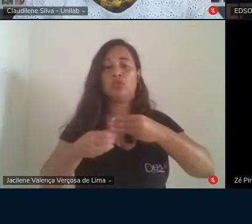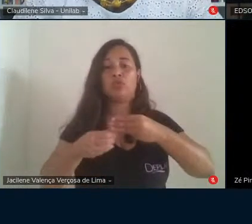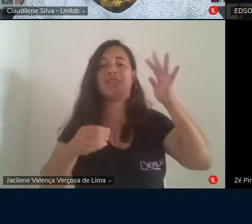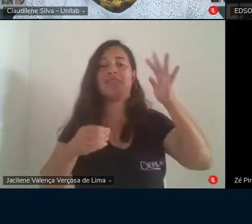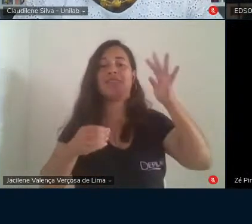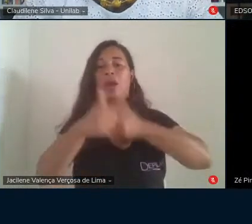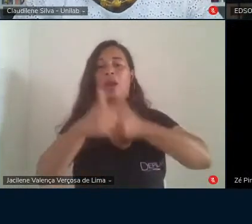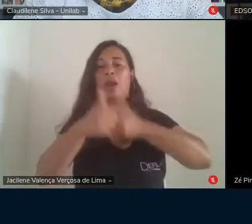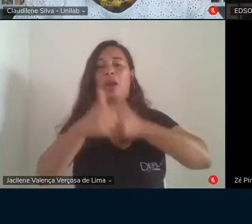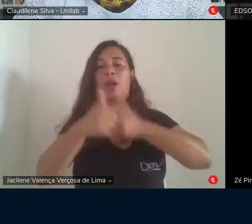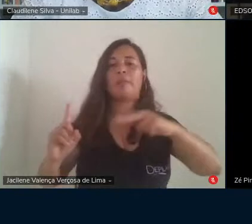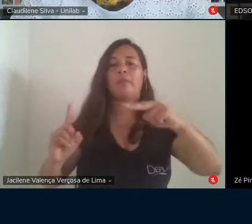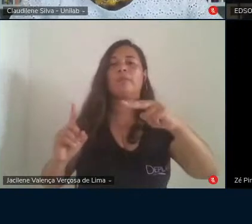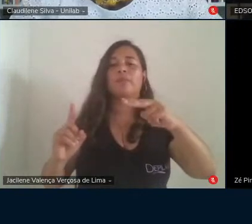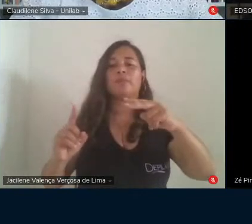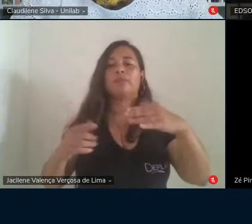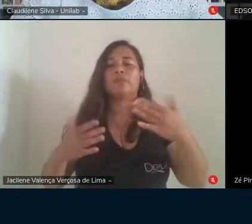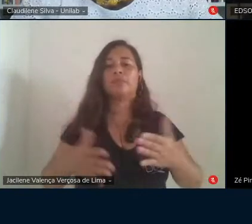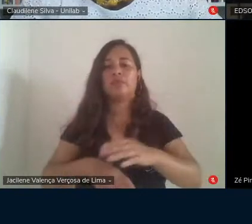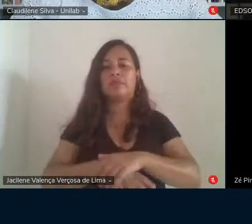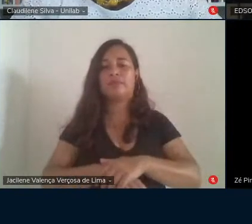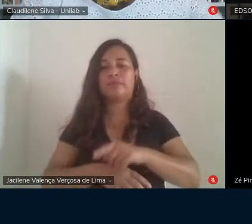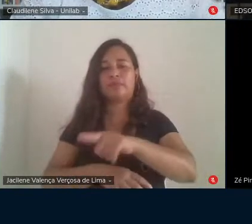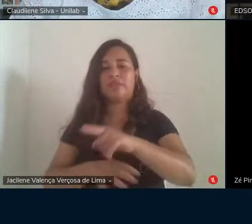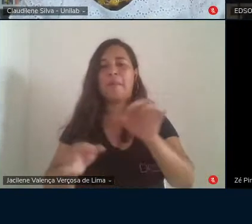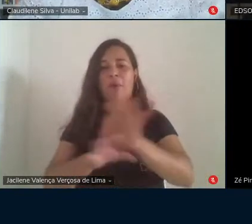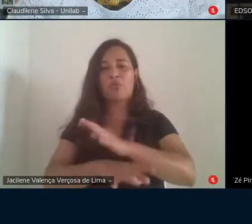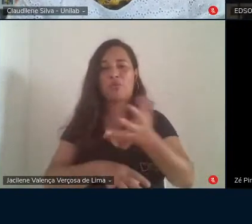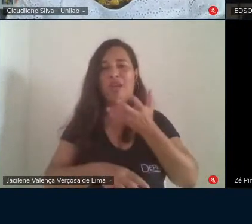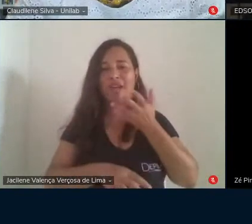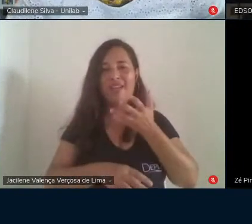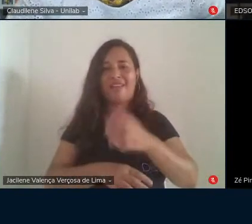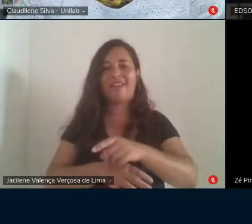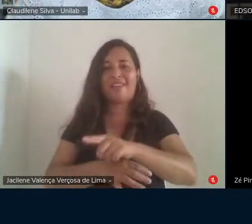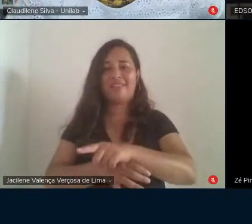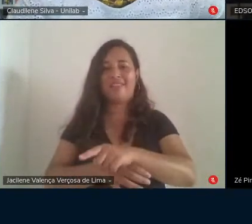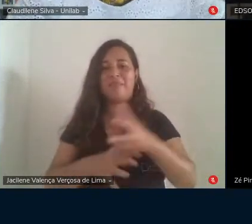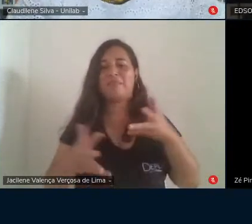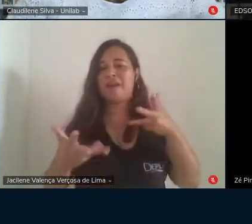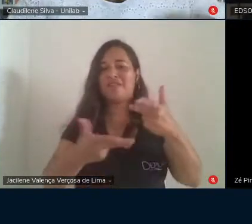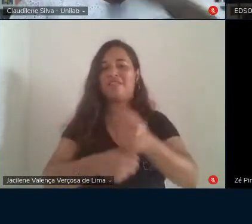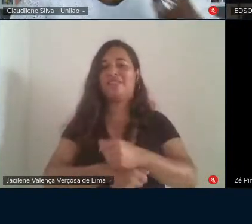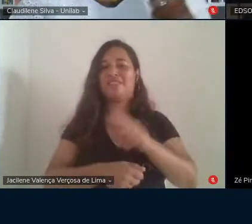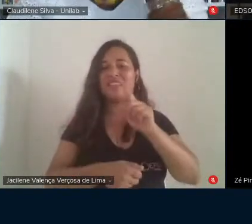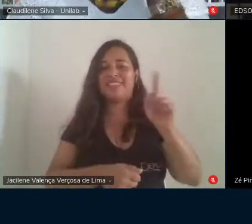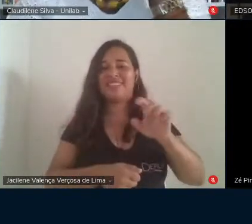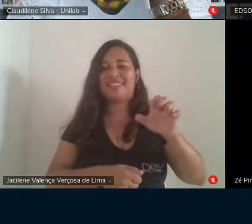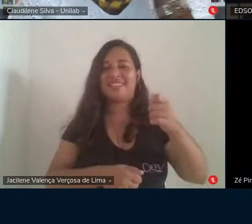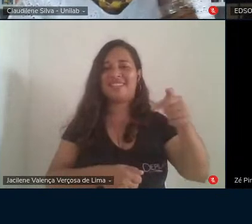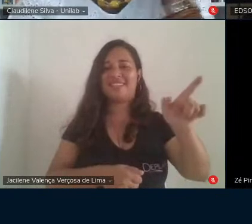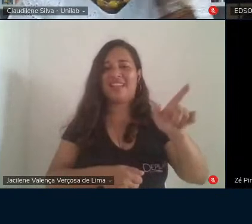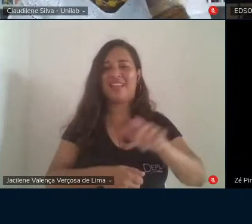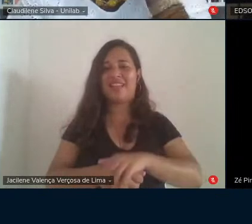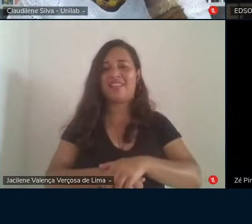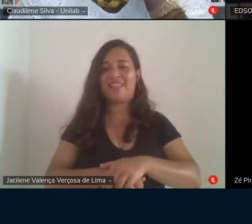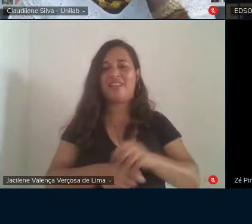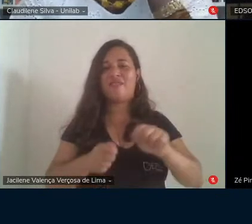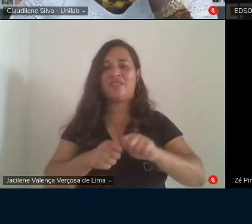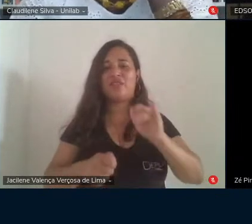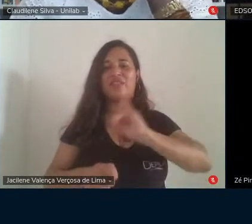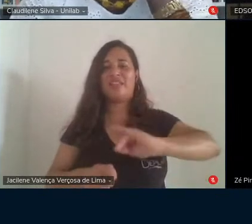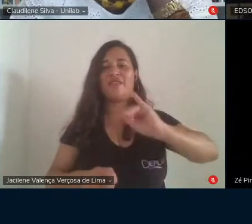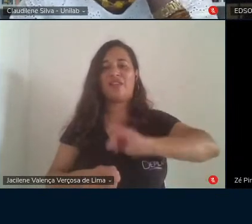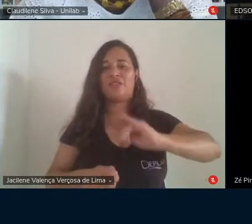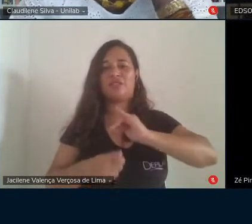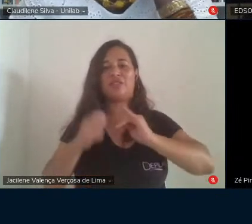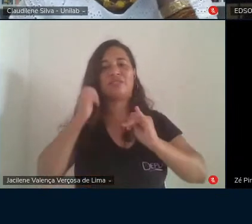Cláudio Lênin, se José Pinto estiver pronto e se quiser entrar, seria maravilhoso para a gente fazer esse intervalo cultural. O que você acha?